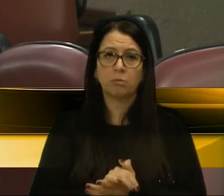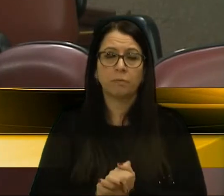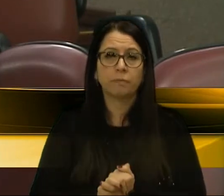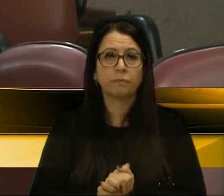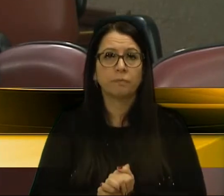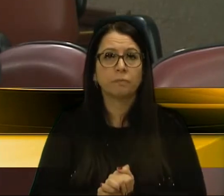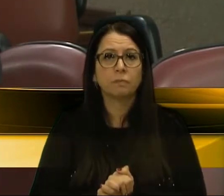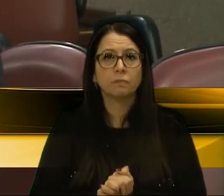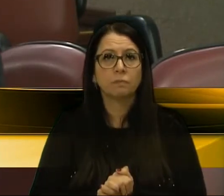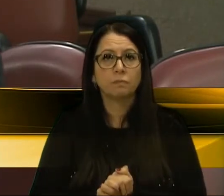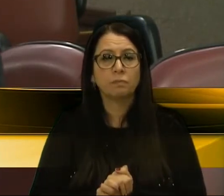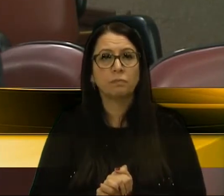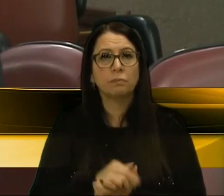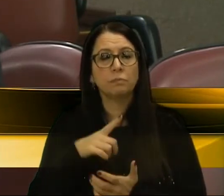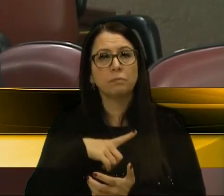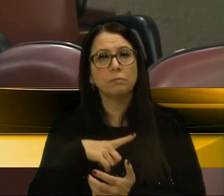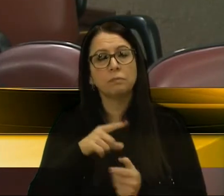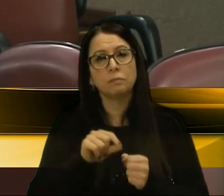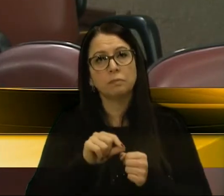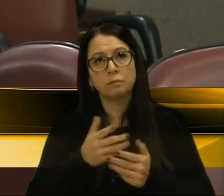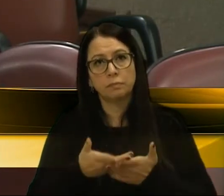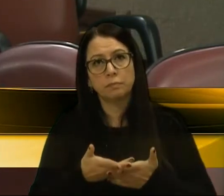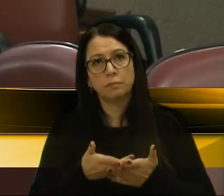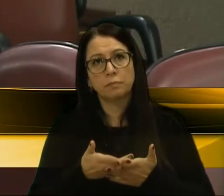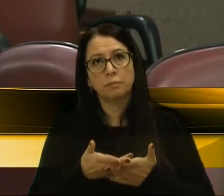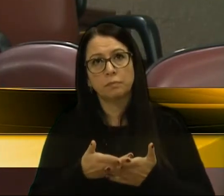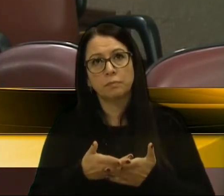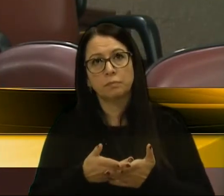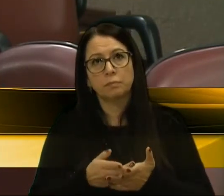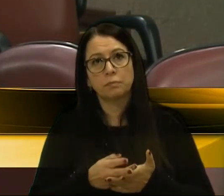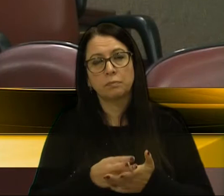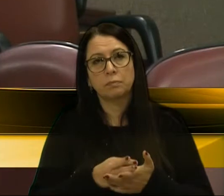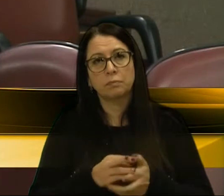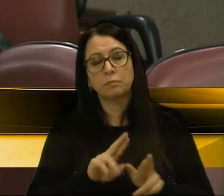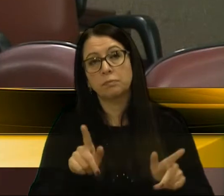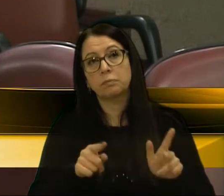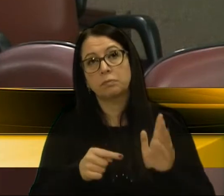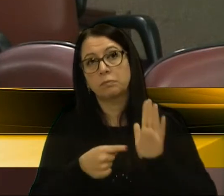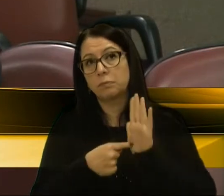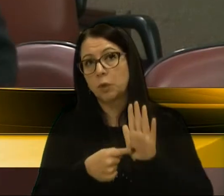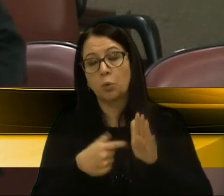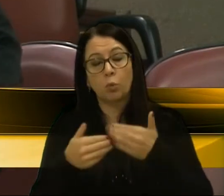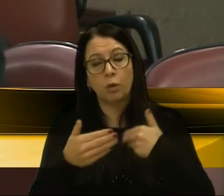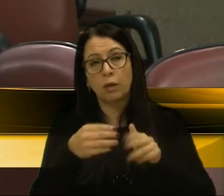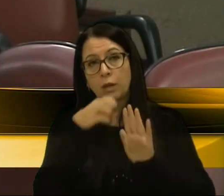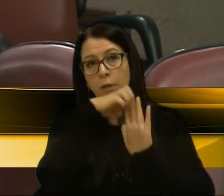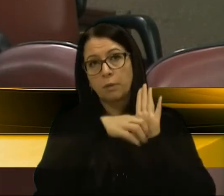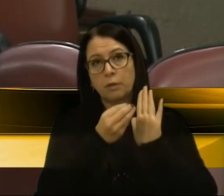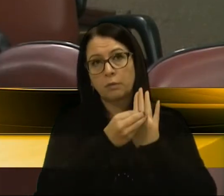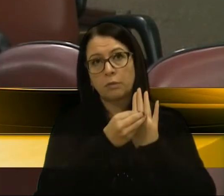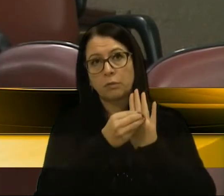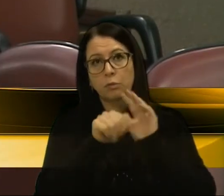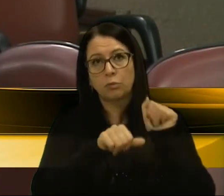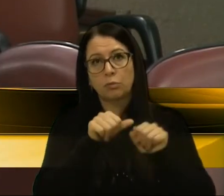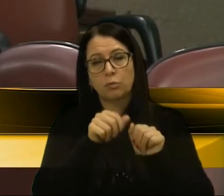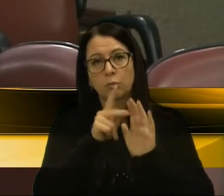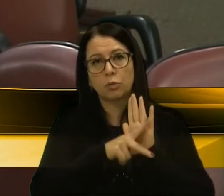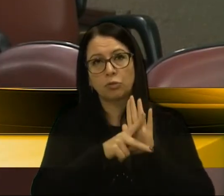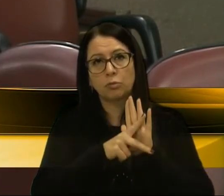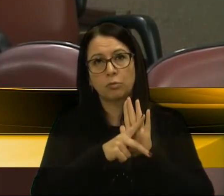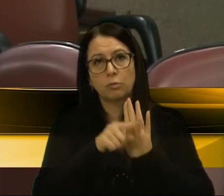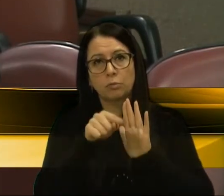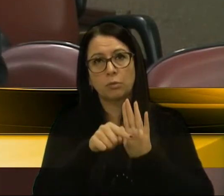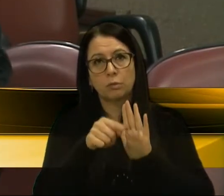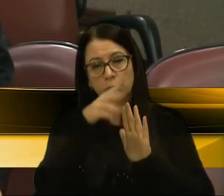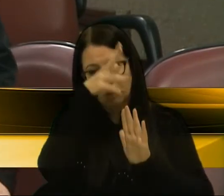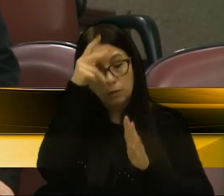ponto de vista de ter sido contrário, apresentado qualquer emenda com relação à alteração do projeto encaminhado